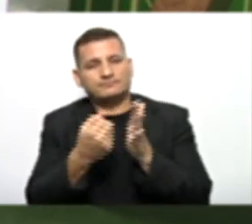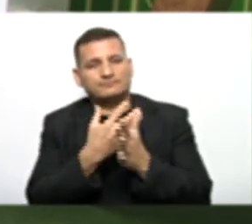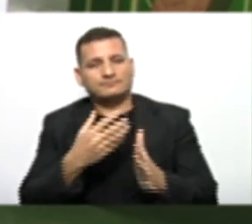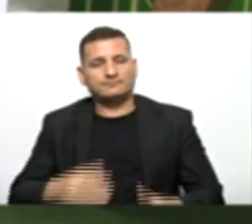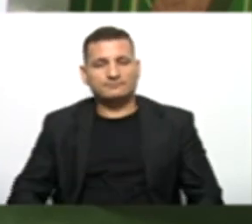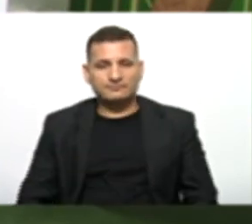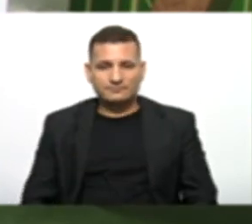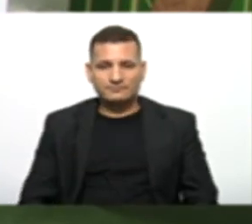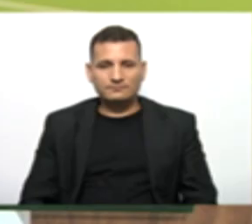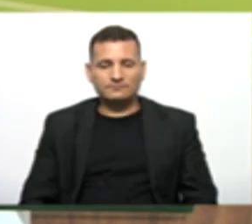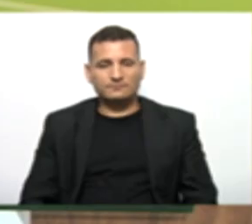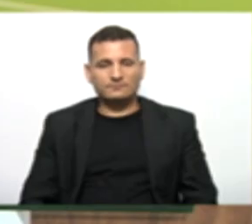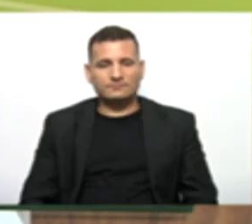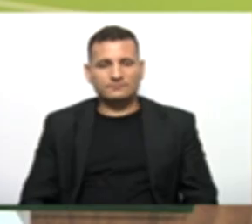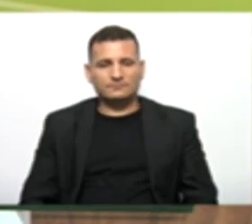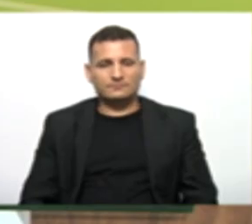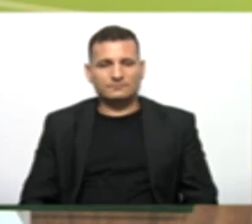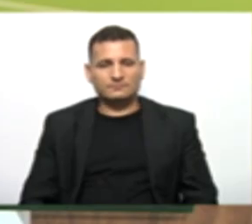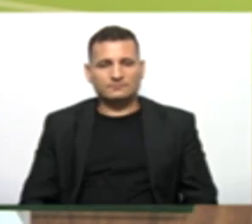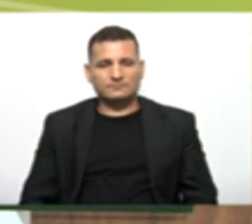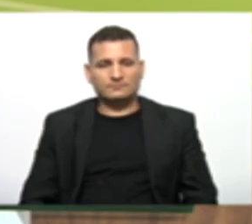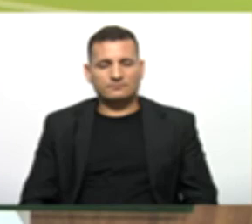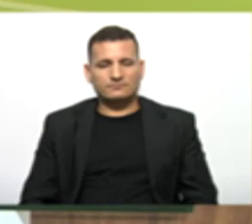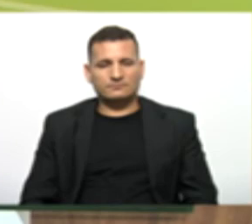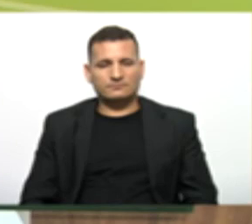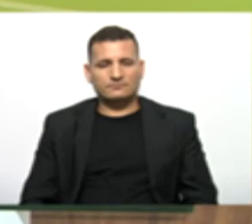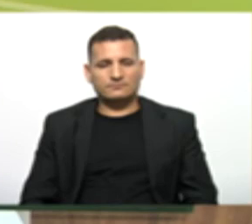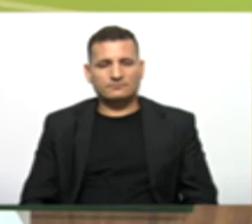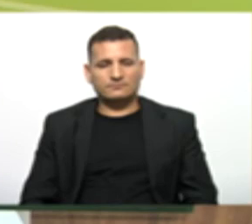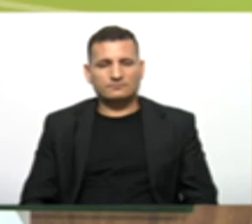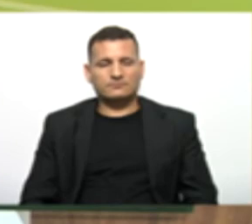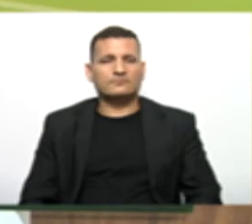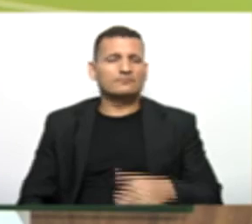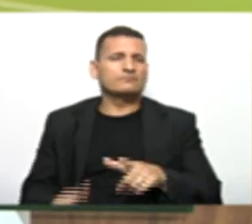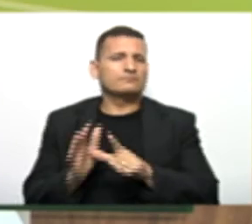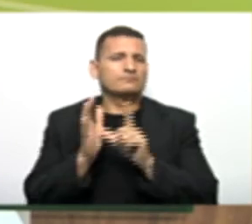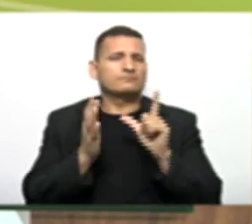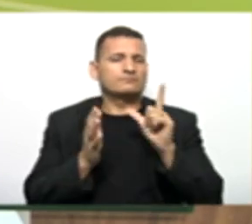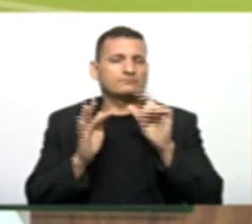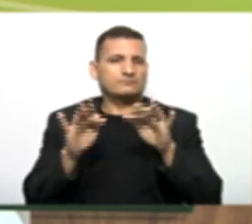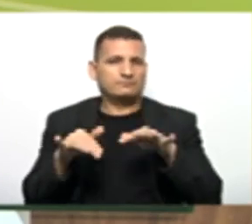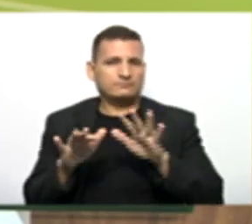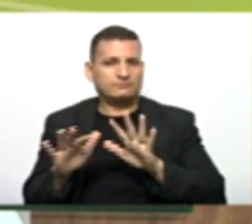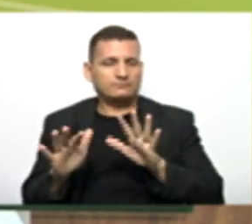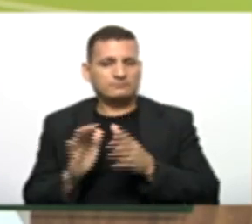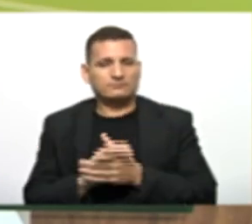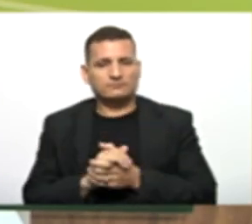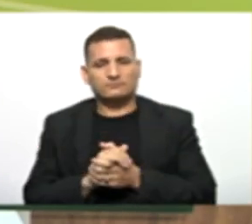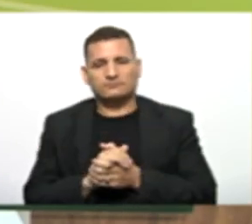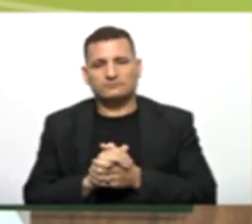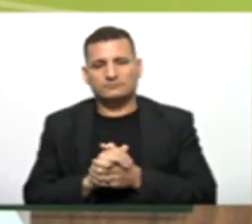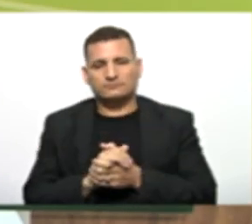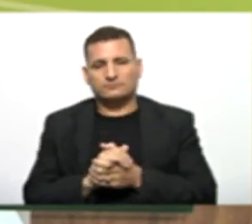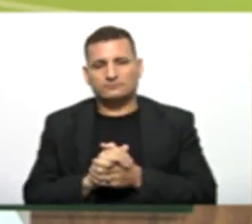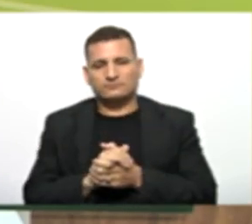para eles? Sim, claro Antes de finalizar Só destacar aqui Eu posso Só ver se eu não